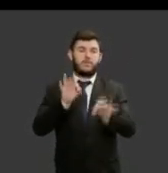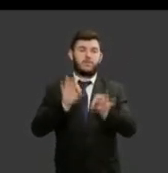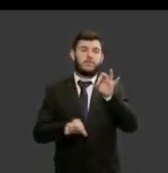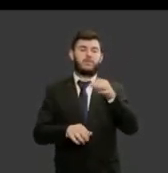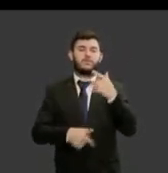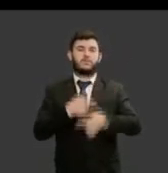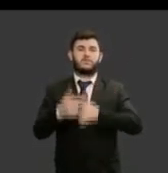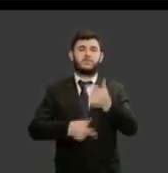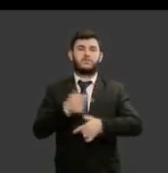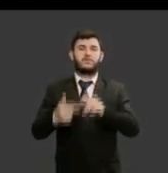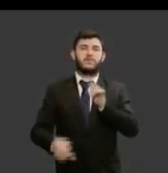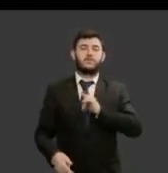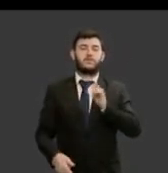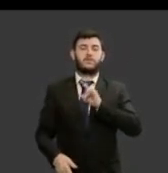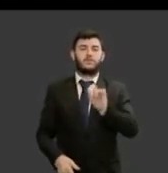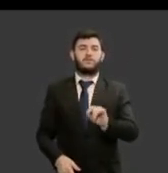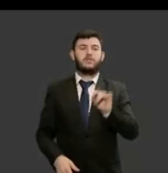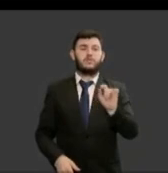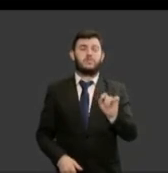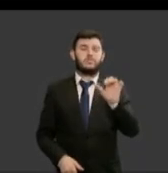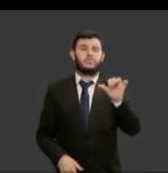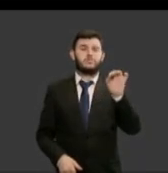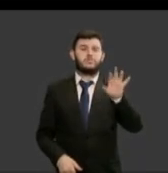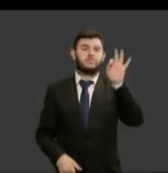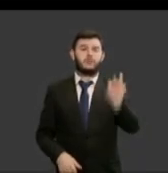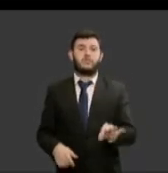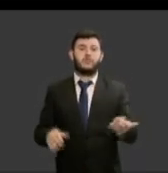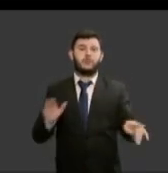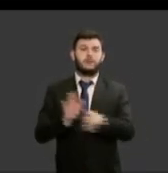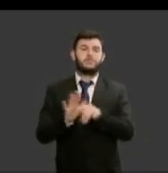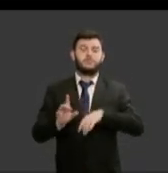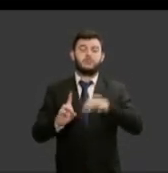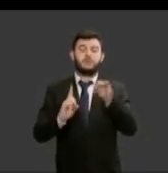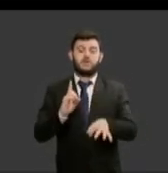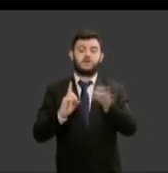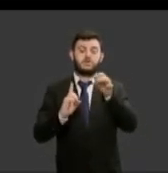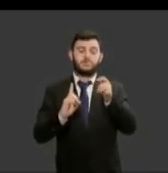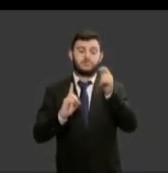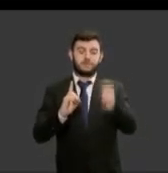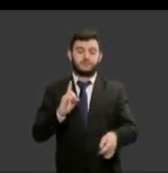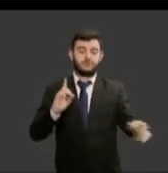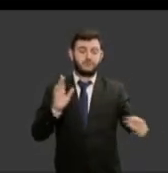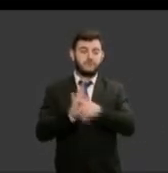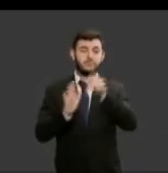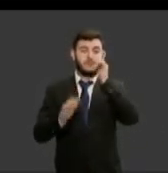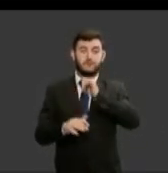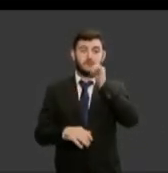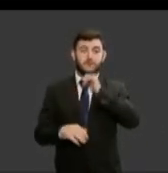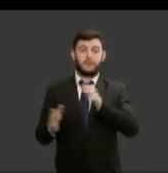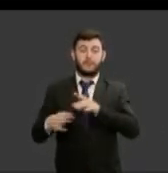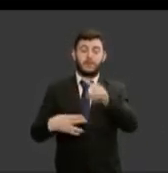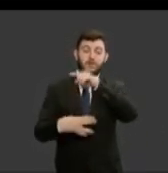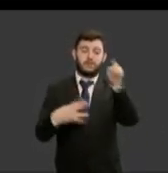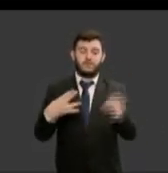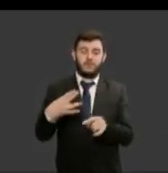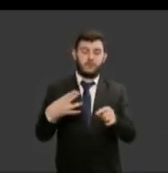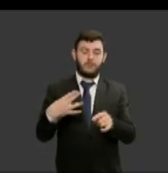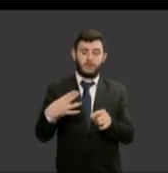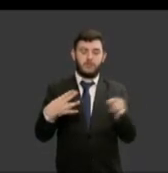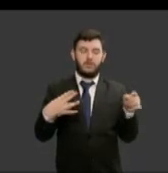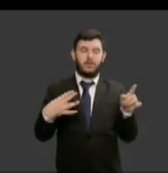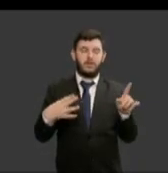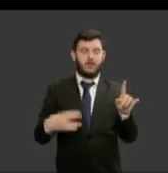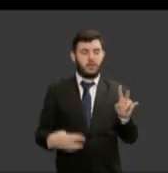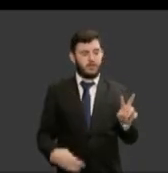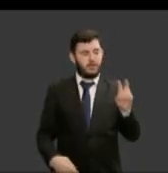desembargadores são mulheres são desembargadoras e na primeira instância 52,2%